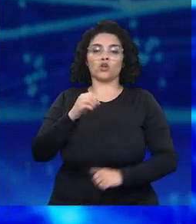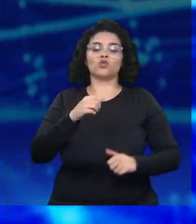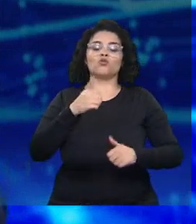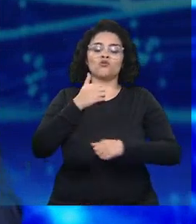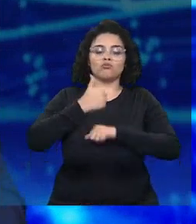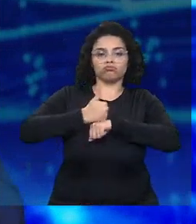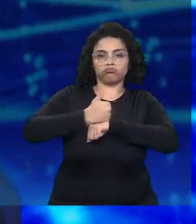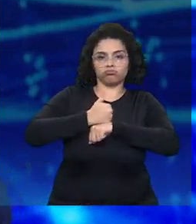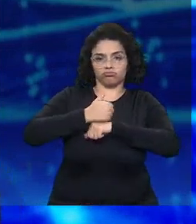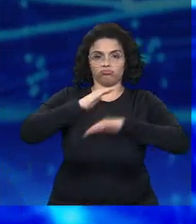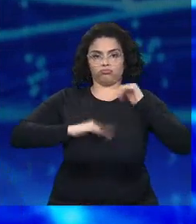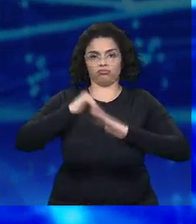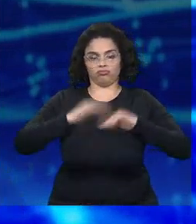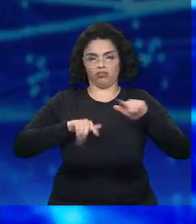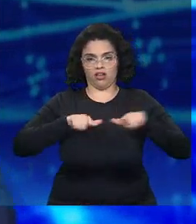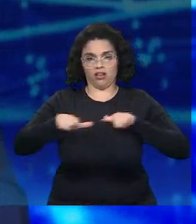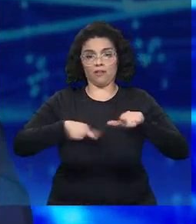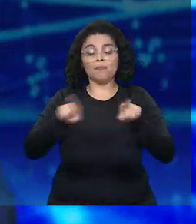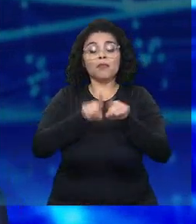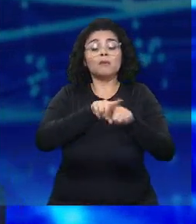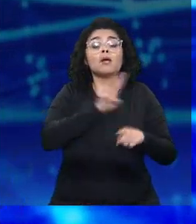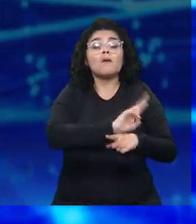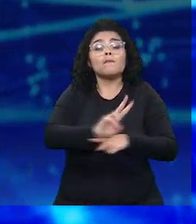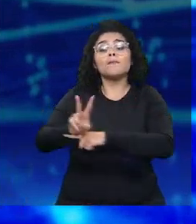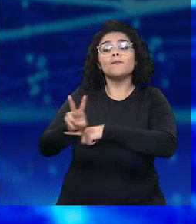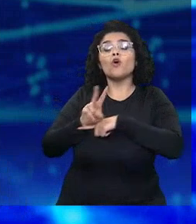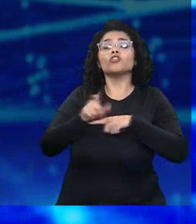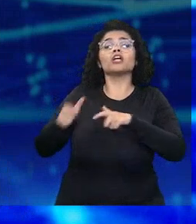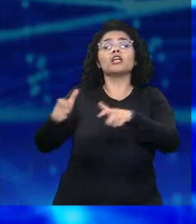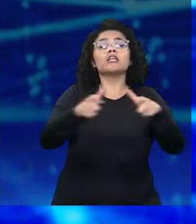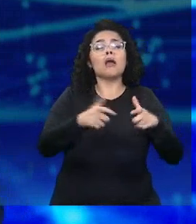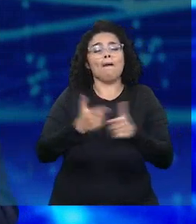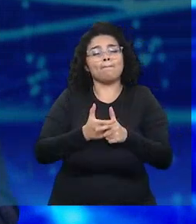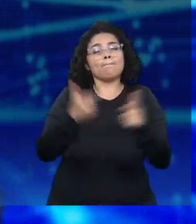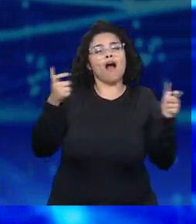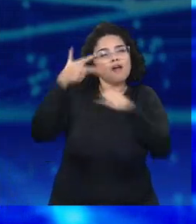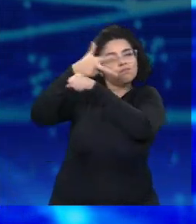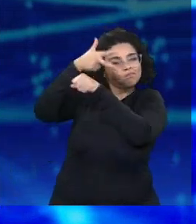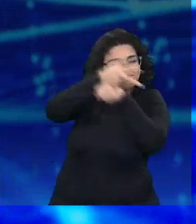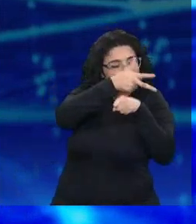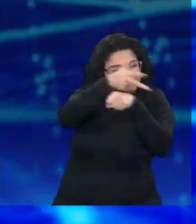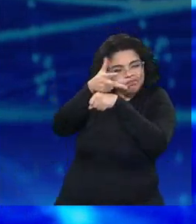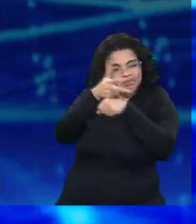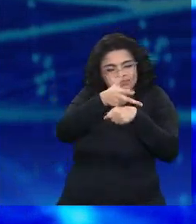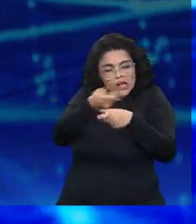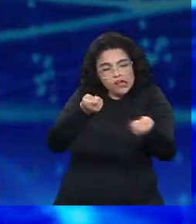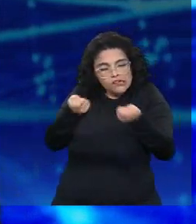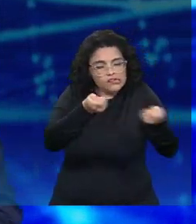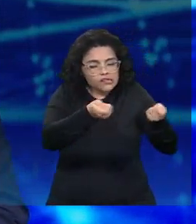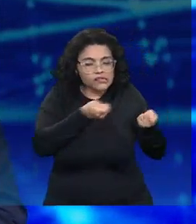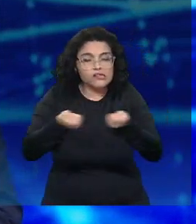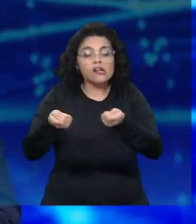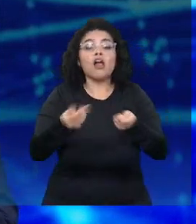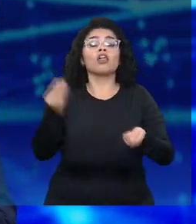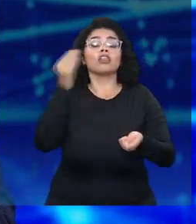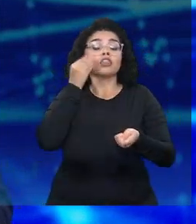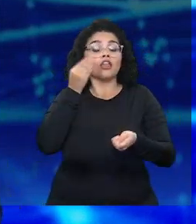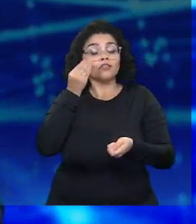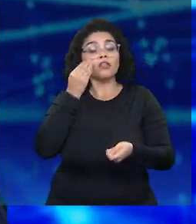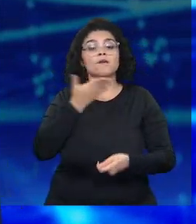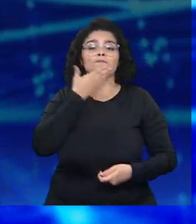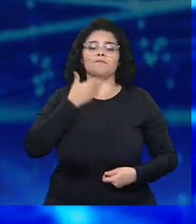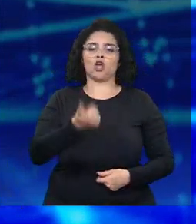tecnologia para monitorar as áreas de maior incidência de crime para a gente melhor dispor o efetivo policial.